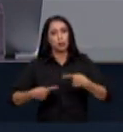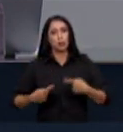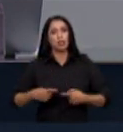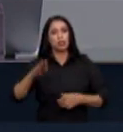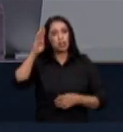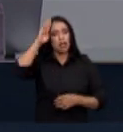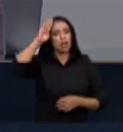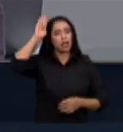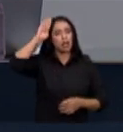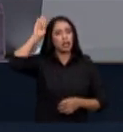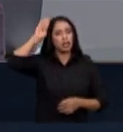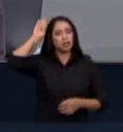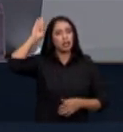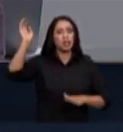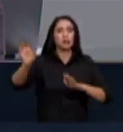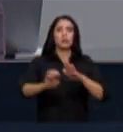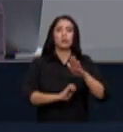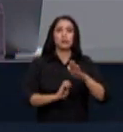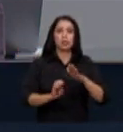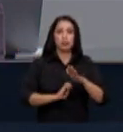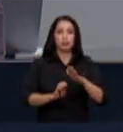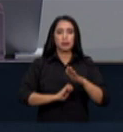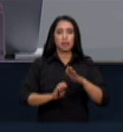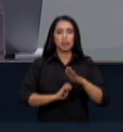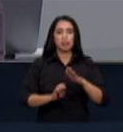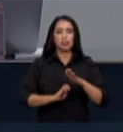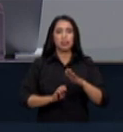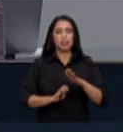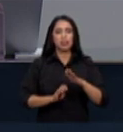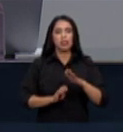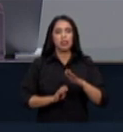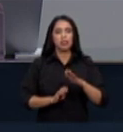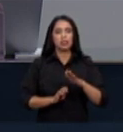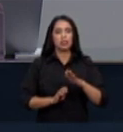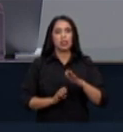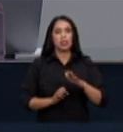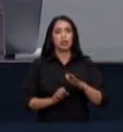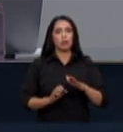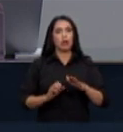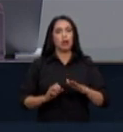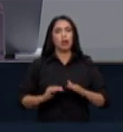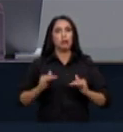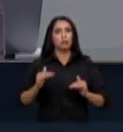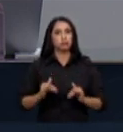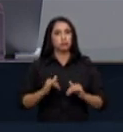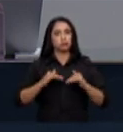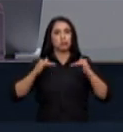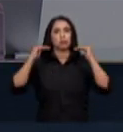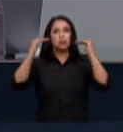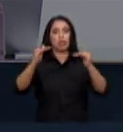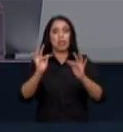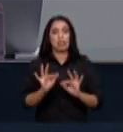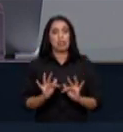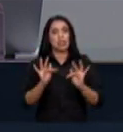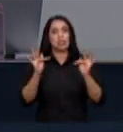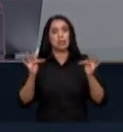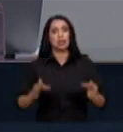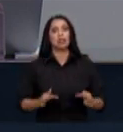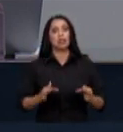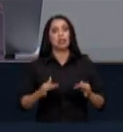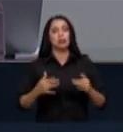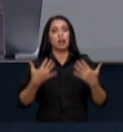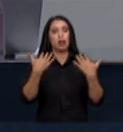acadêmicos ouvimos empresários de banqueiros a garimpeiros quem acompanhou a nossa